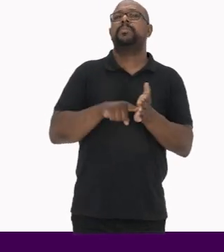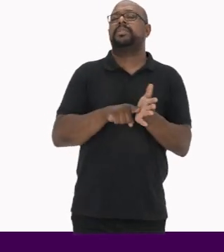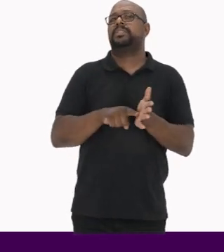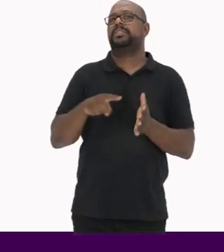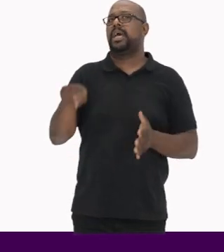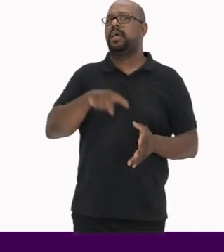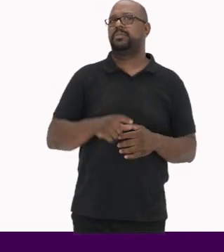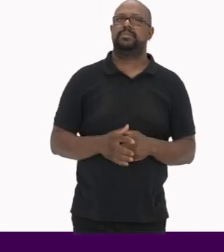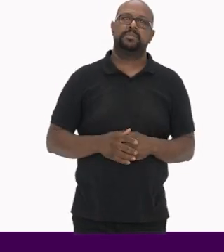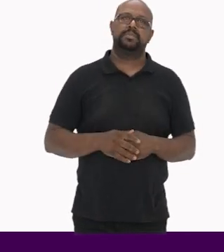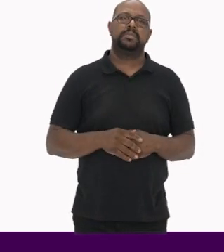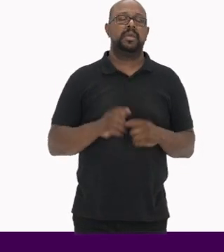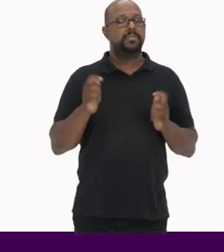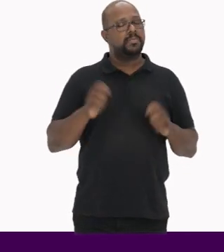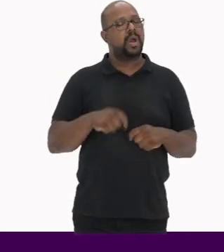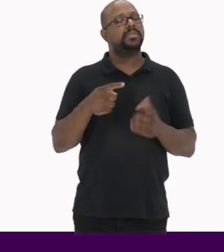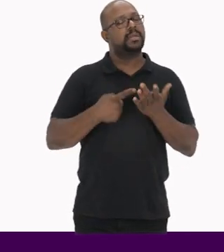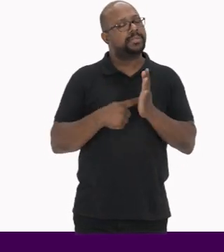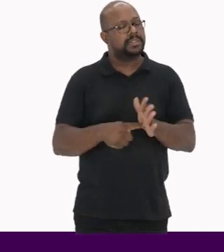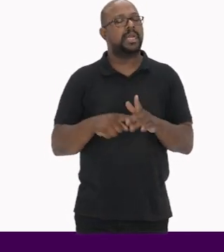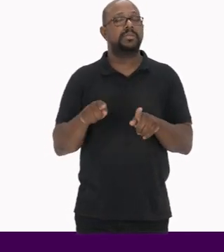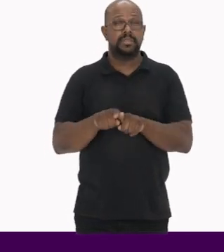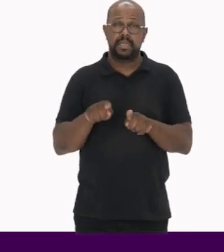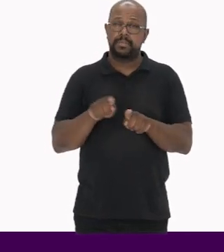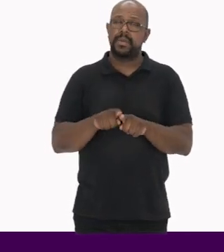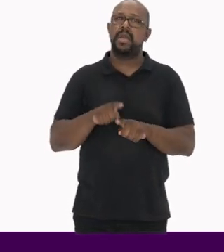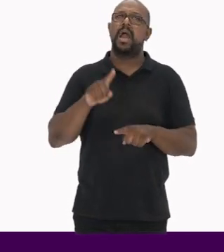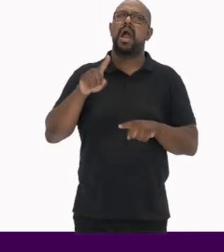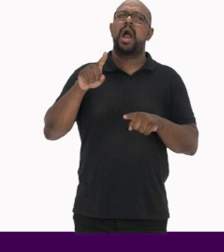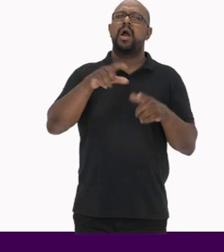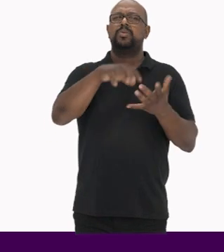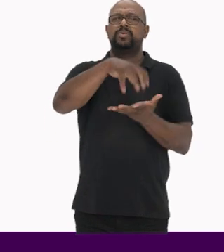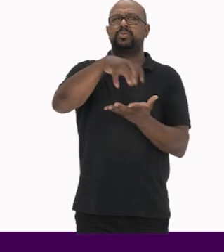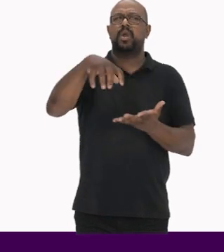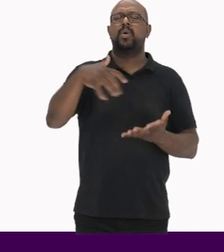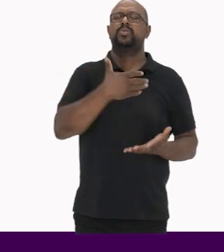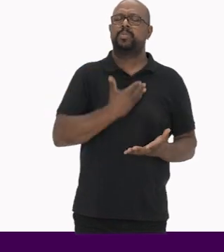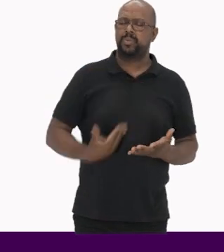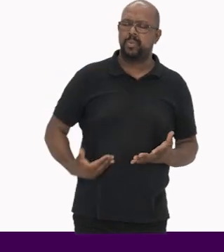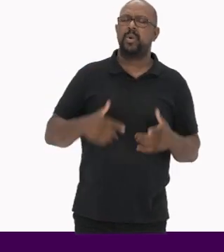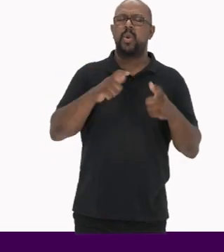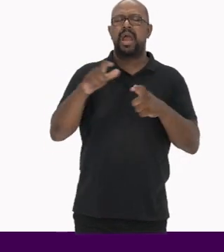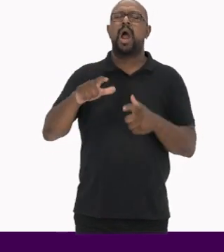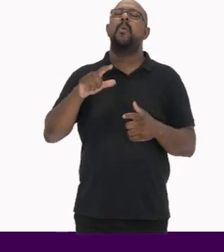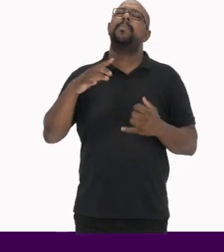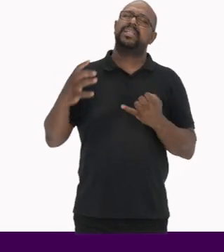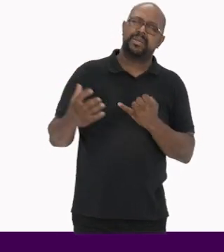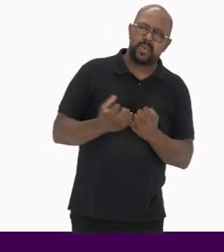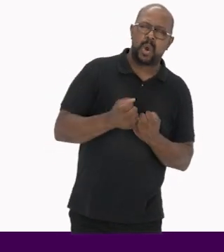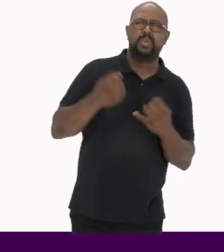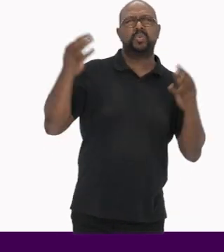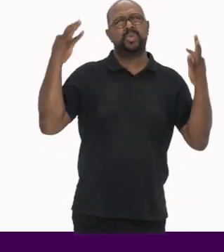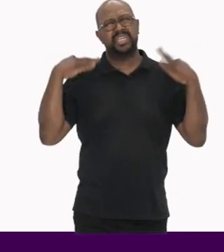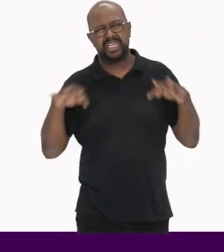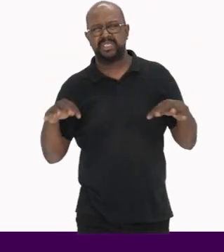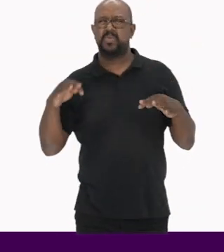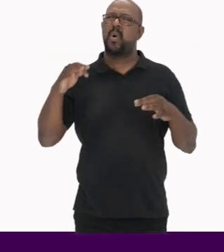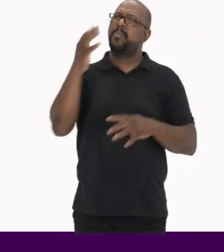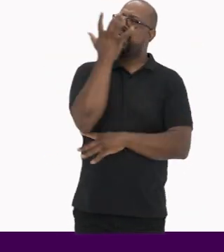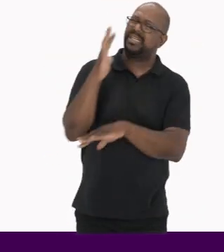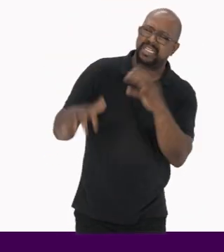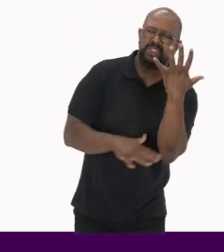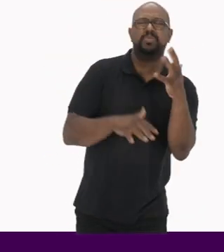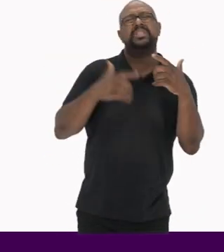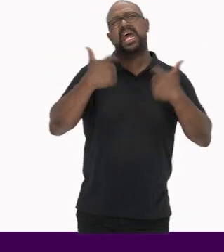pesquisados Pode ser apresentado também aos órgãos públicos Locais de patrimônio, urbanismo, turismo, educação,